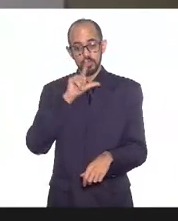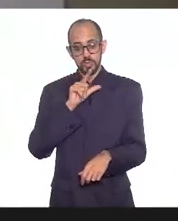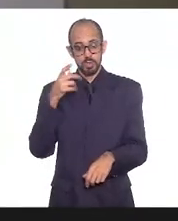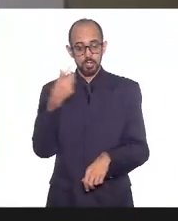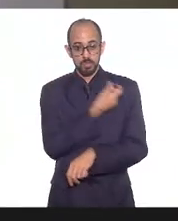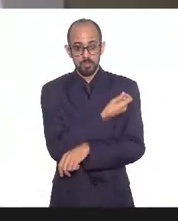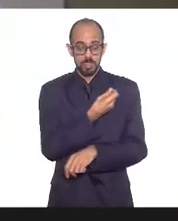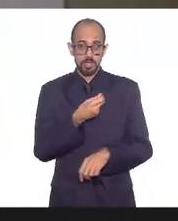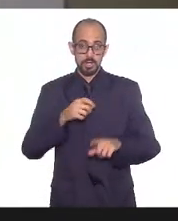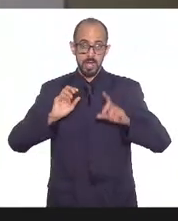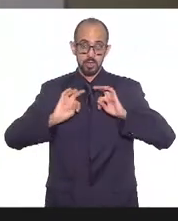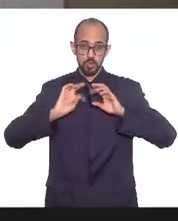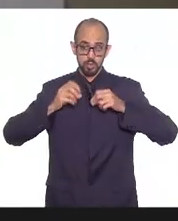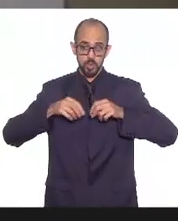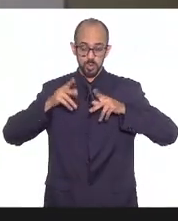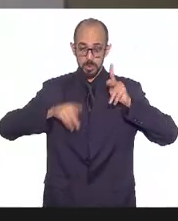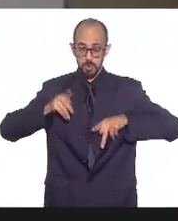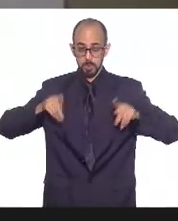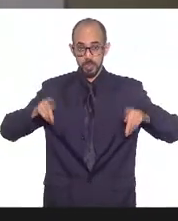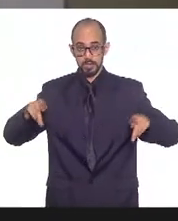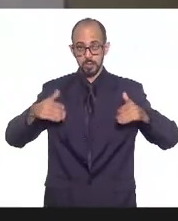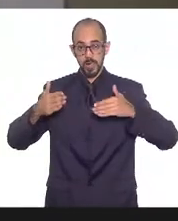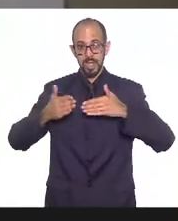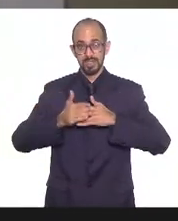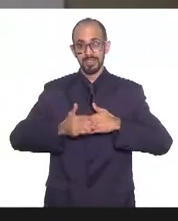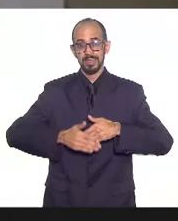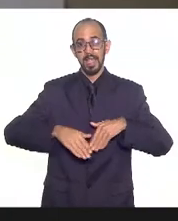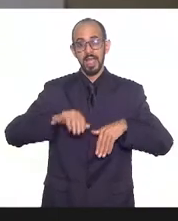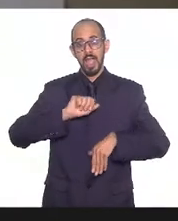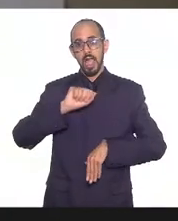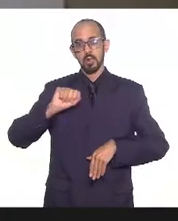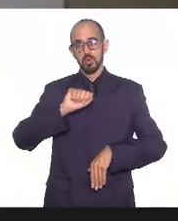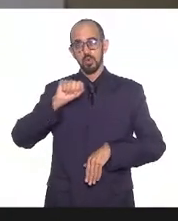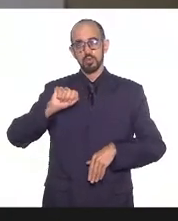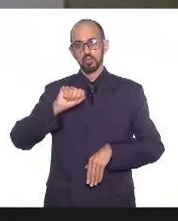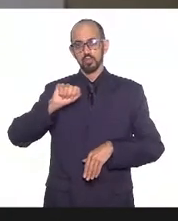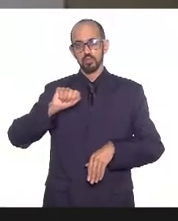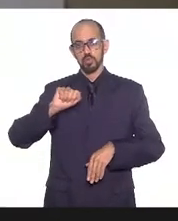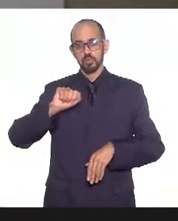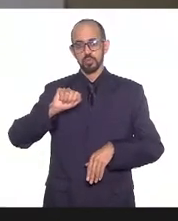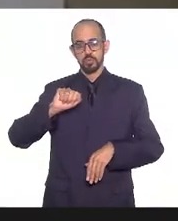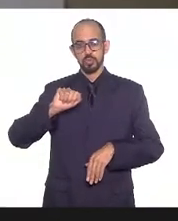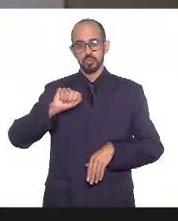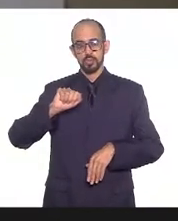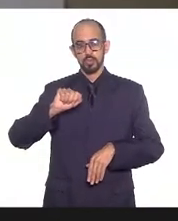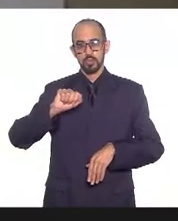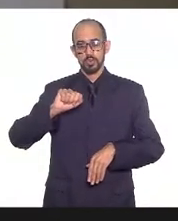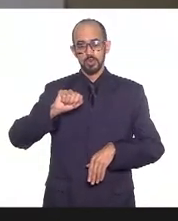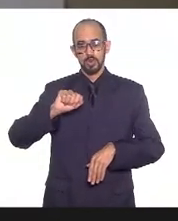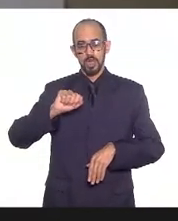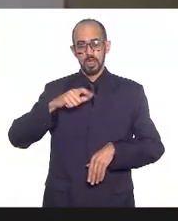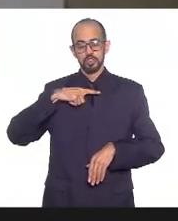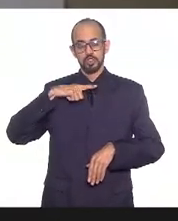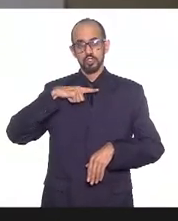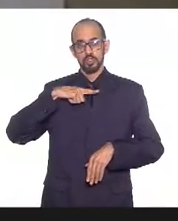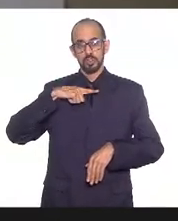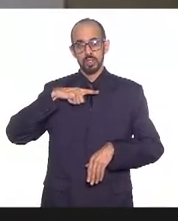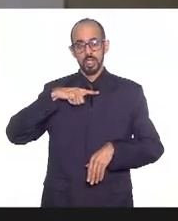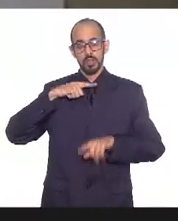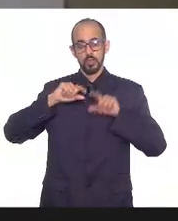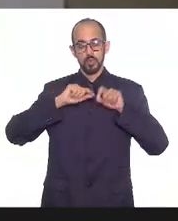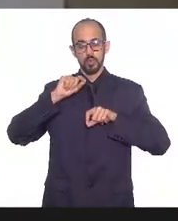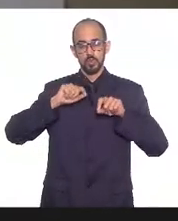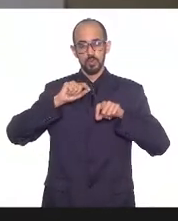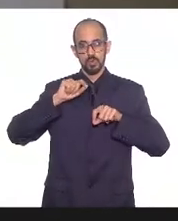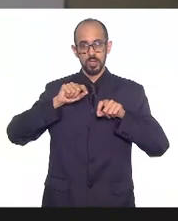população como um todo até o final de agosto a gente já tem um horizonte para que toda e qualquer pessoa